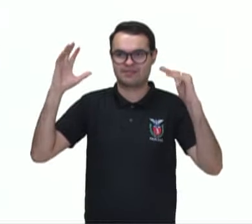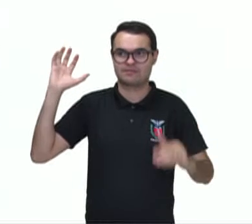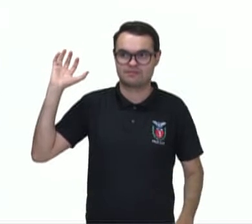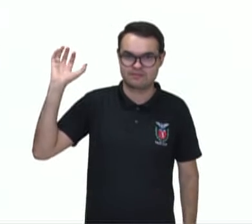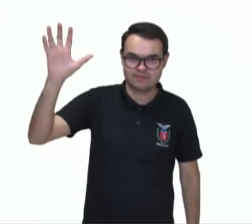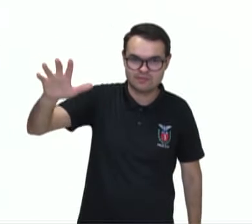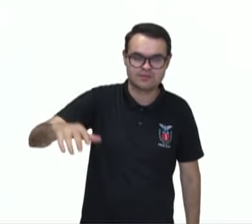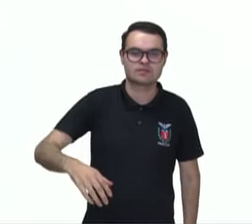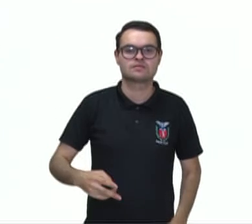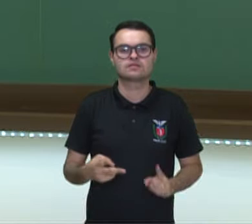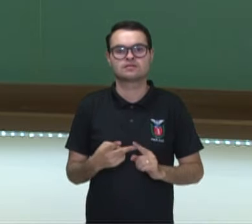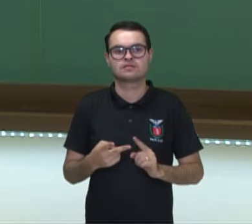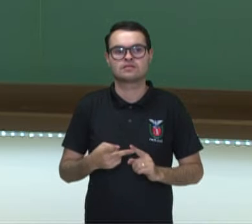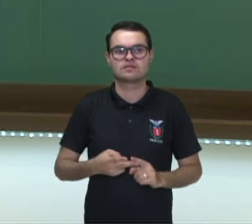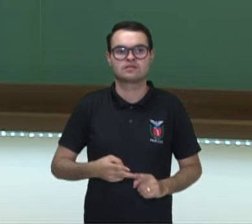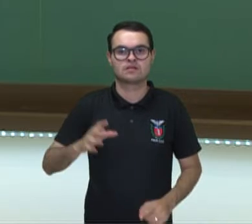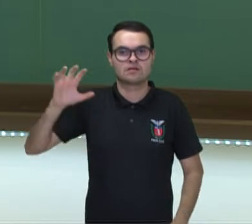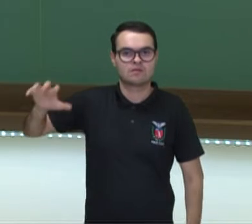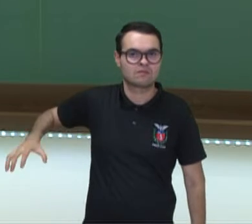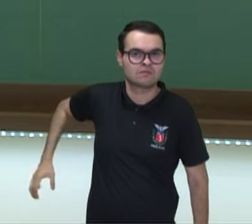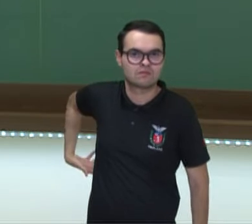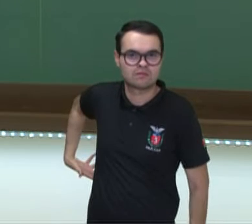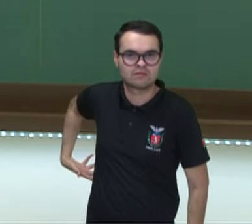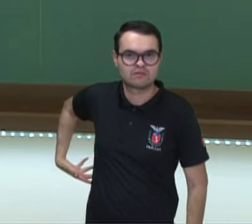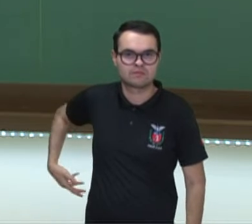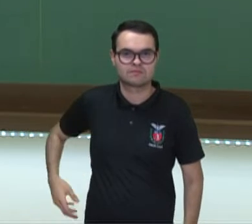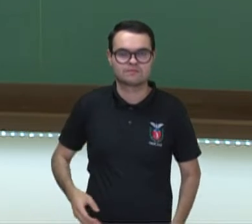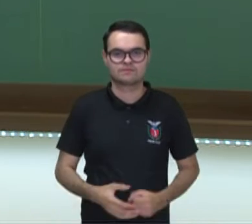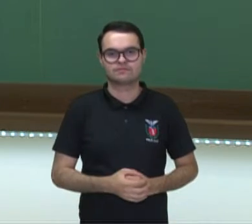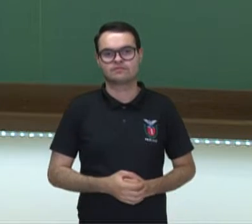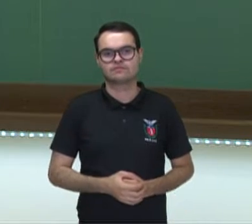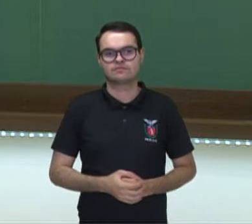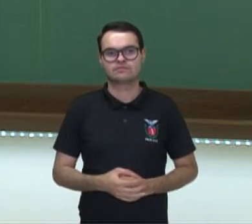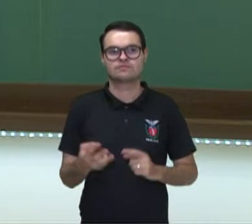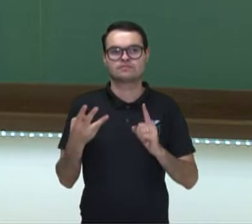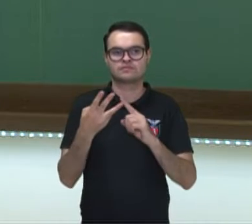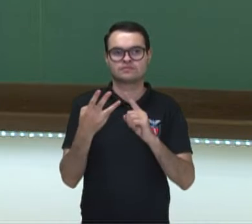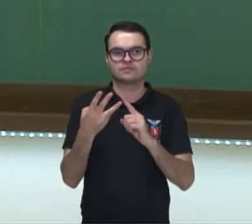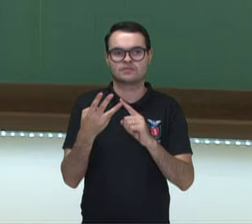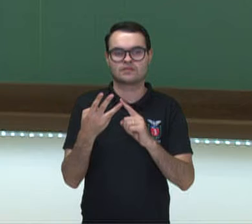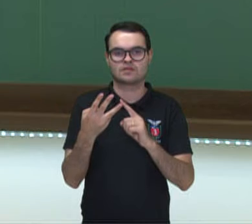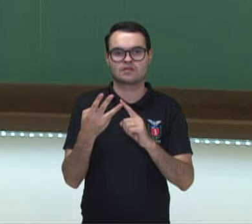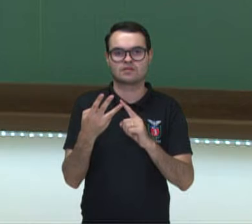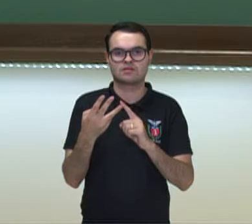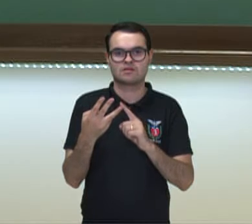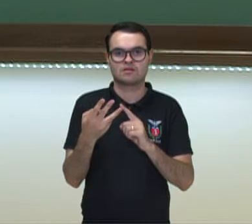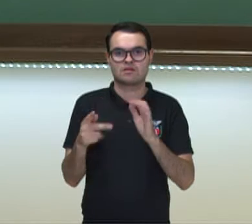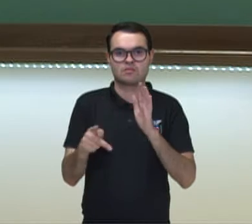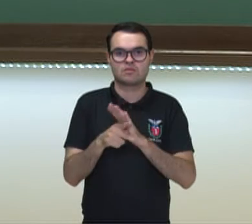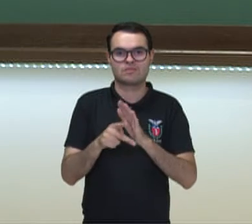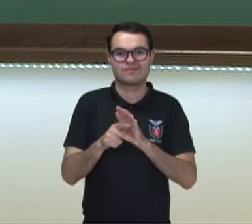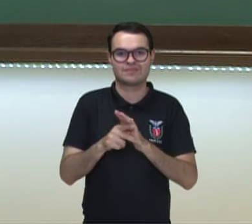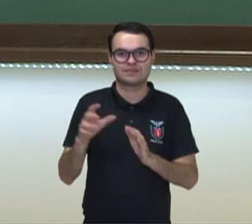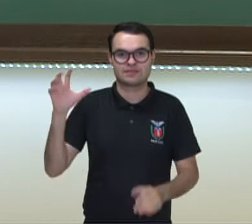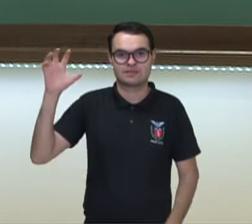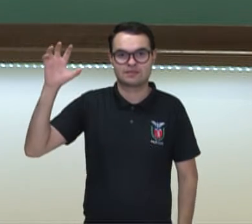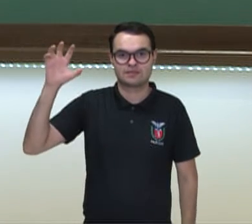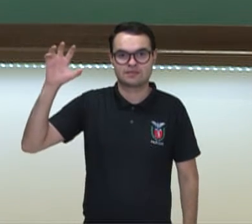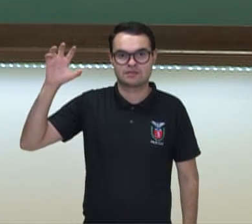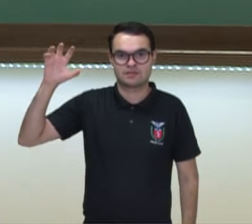Número dois, por trás do corpo, por trás, quicado, que eu posso